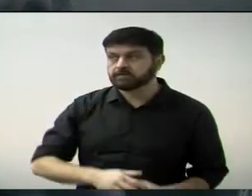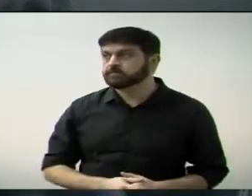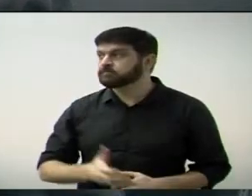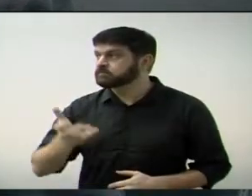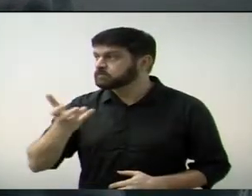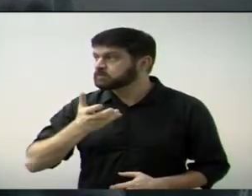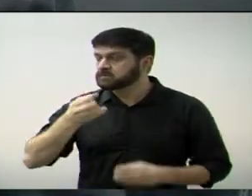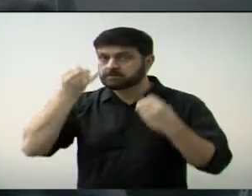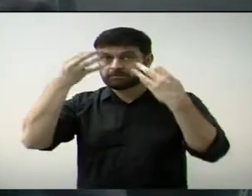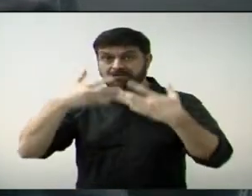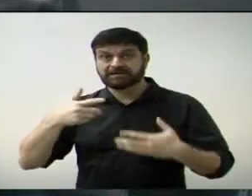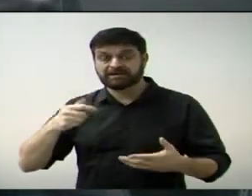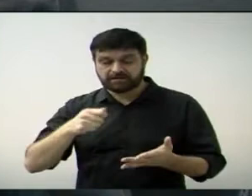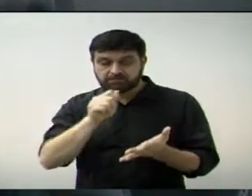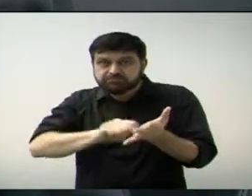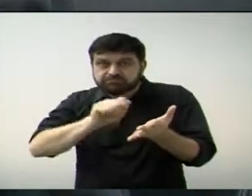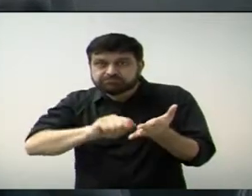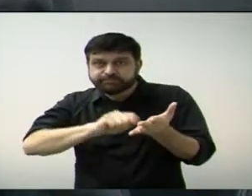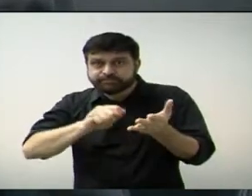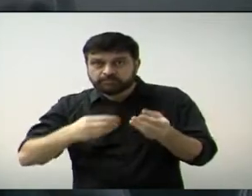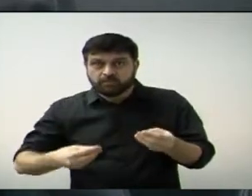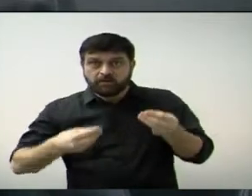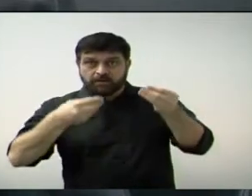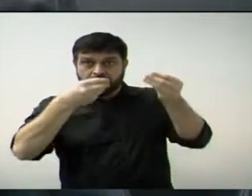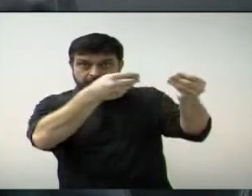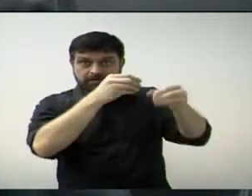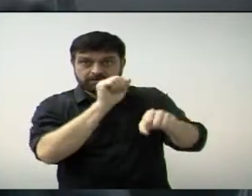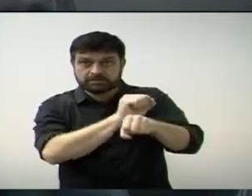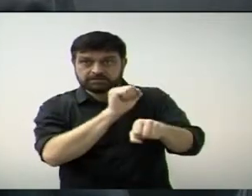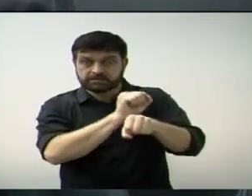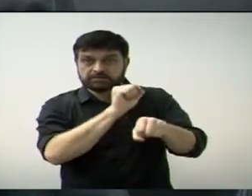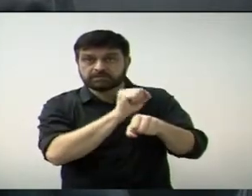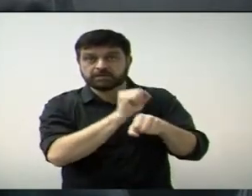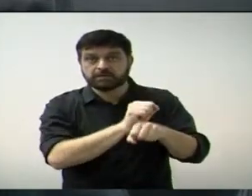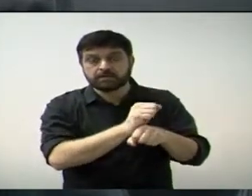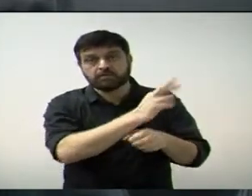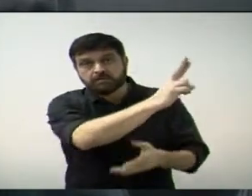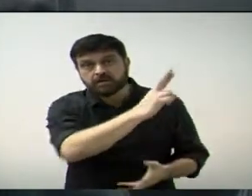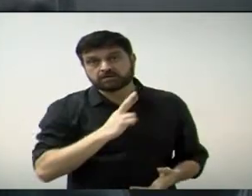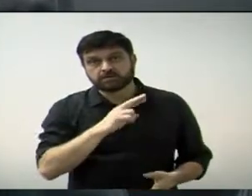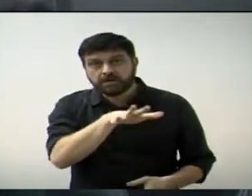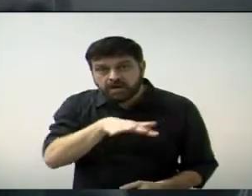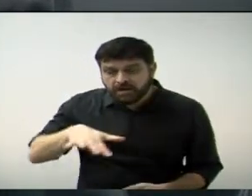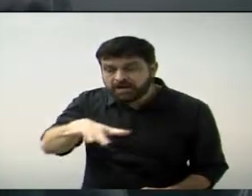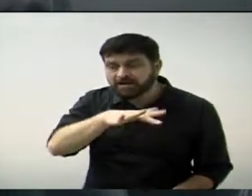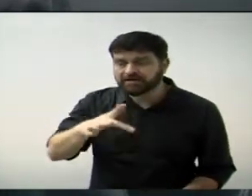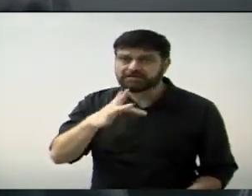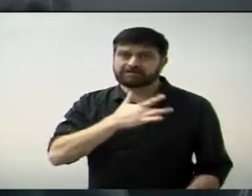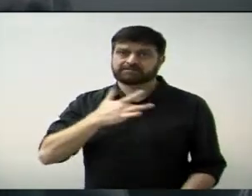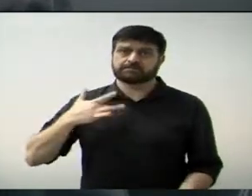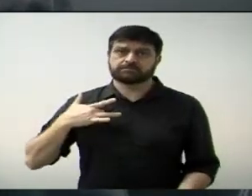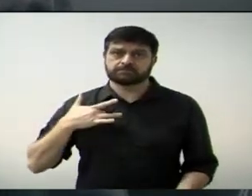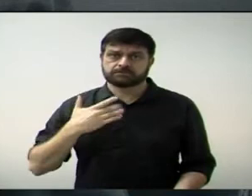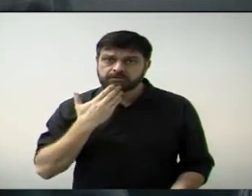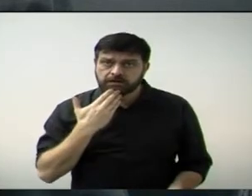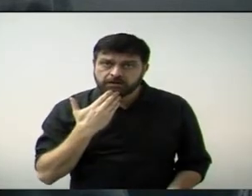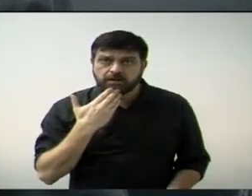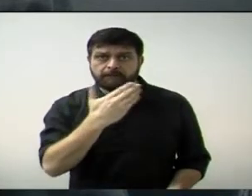sobre a minha indicação com relação à área da saúde, pedindo um apoio